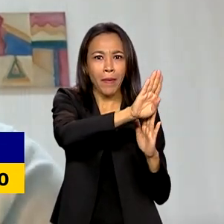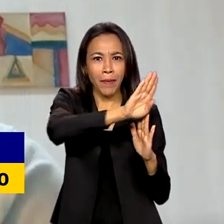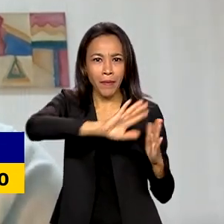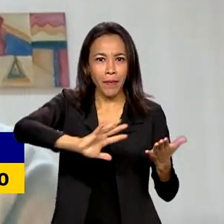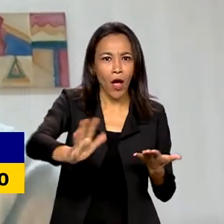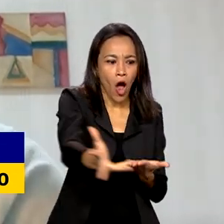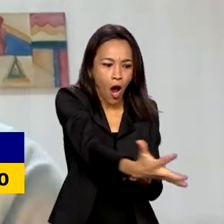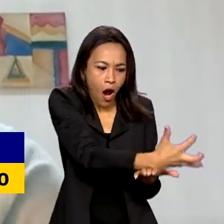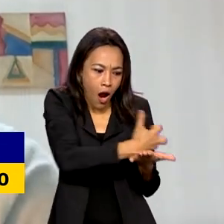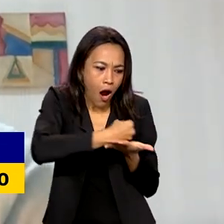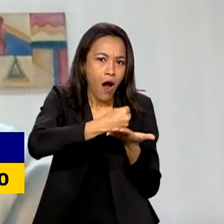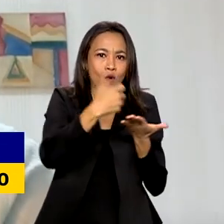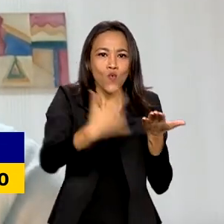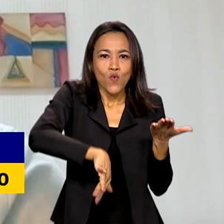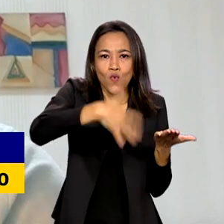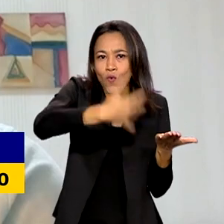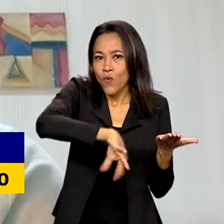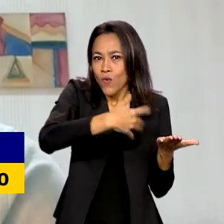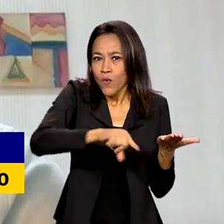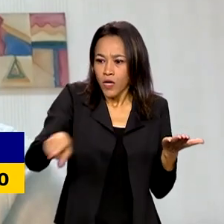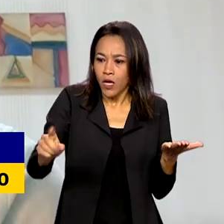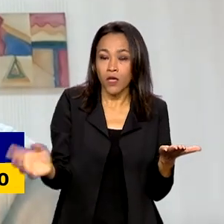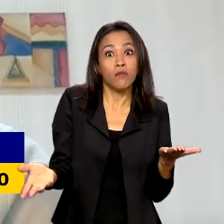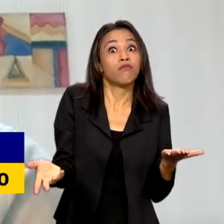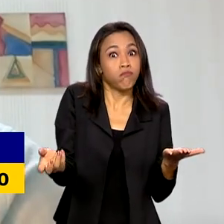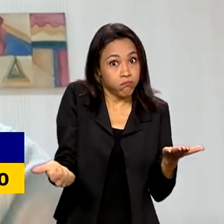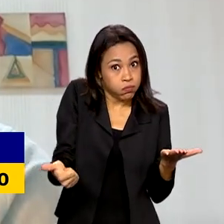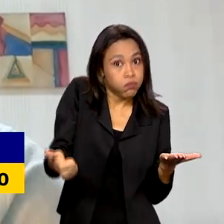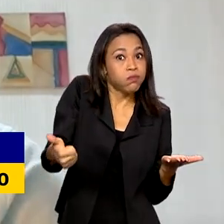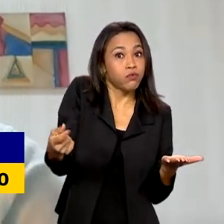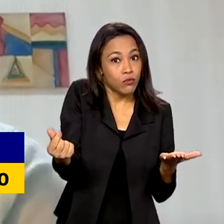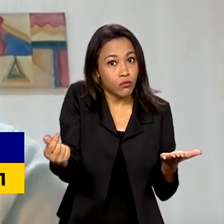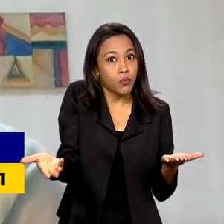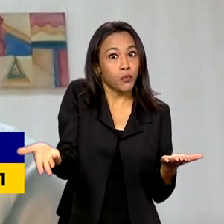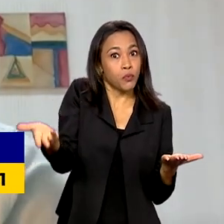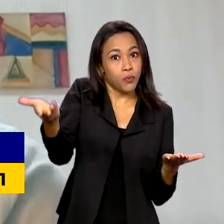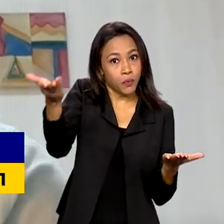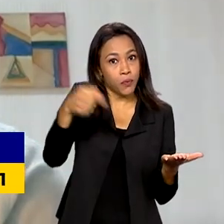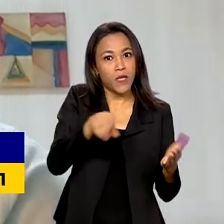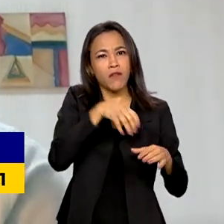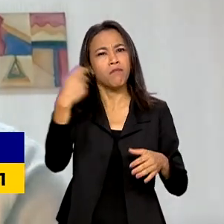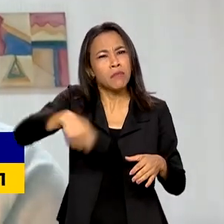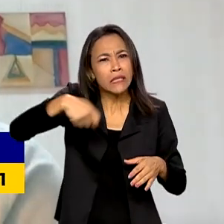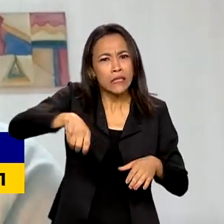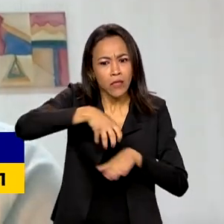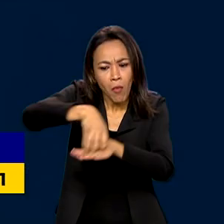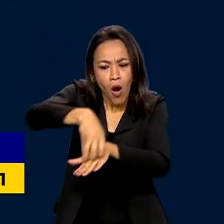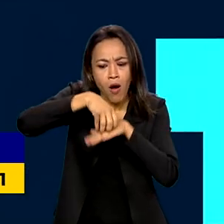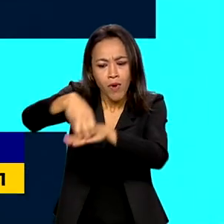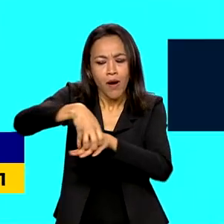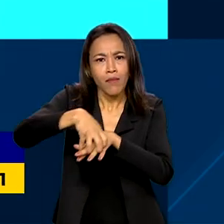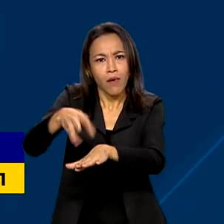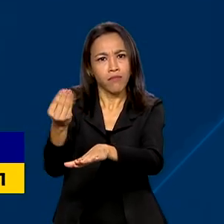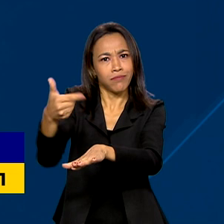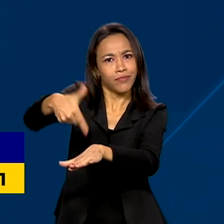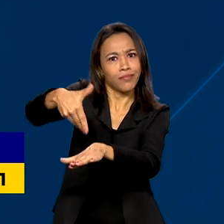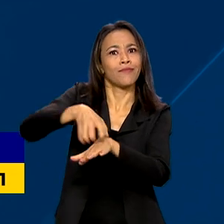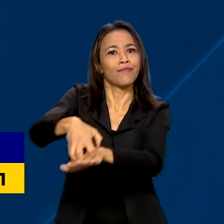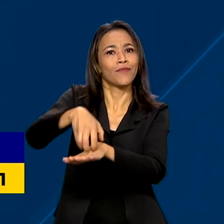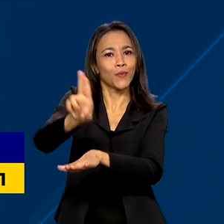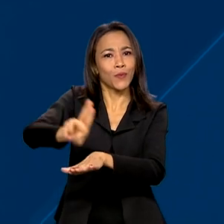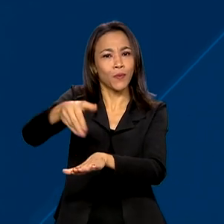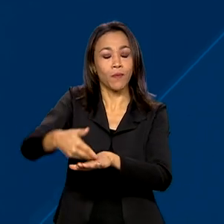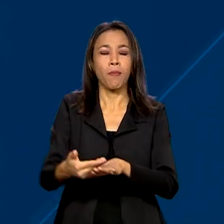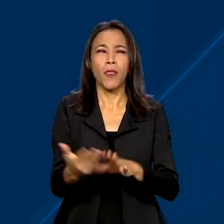que acabam transbordando para o aumento do número de fretes rodoviários dentro do setor de serviços. Na comparação com